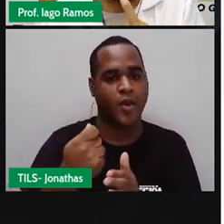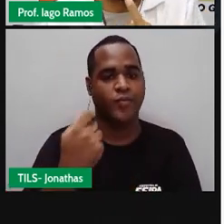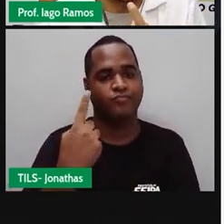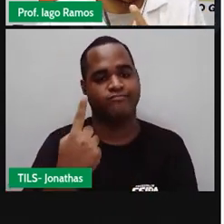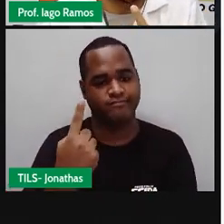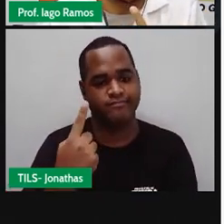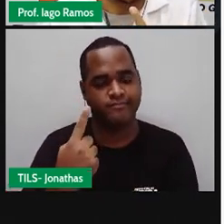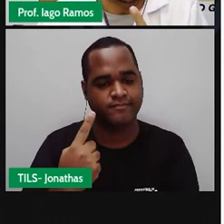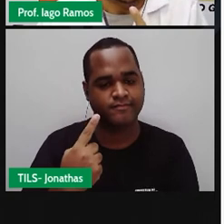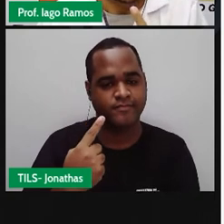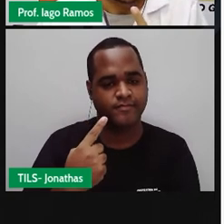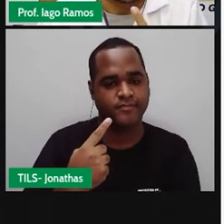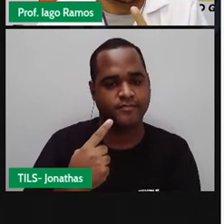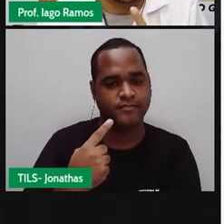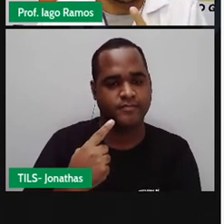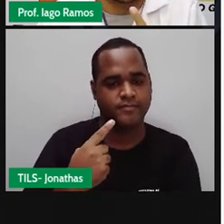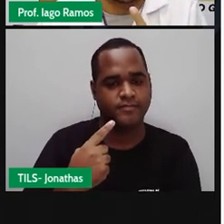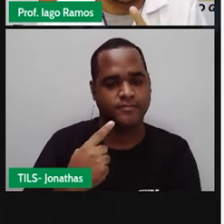o resultado é um.